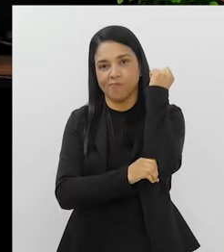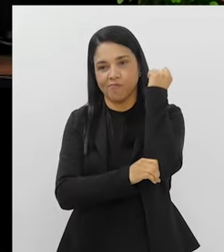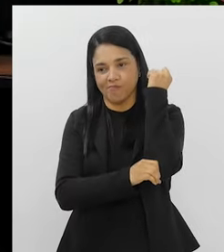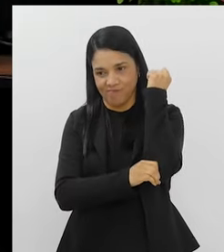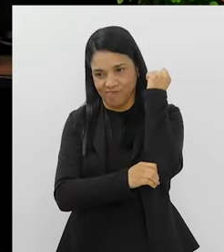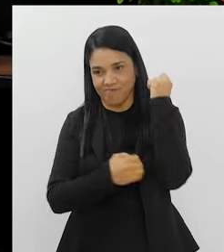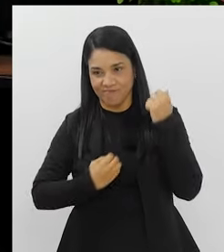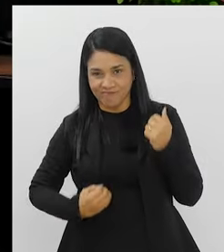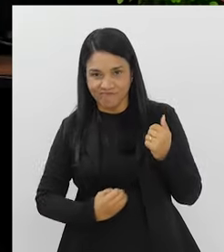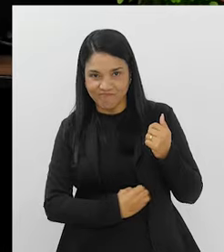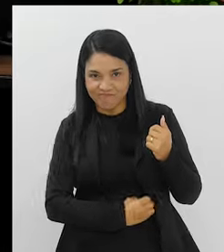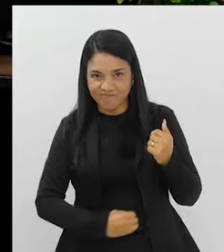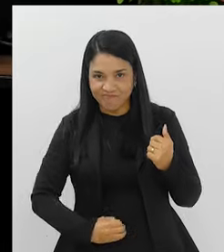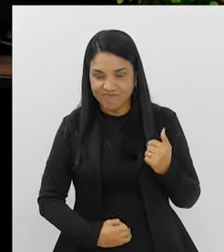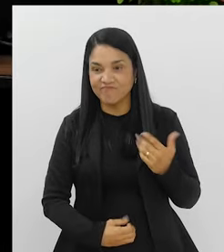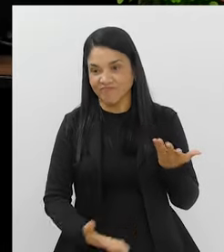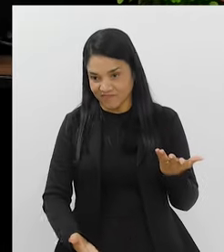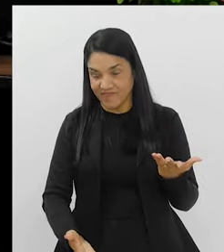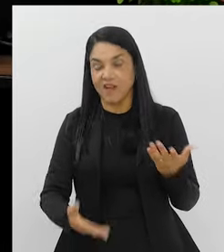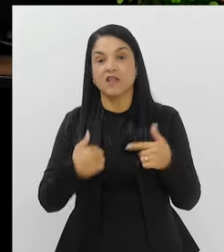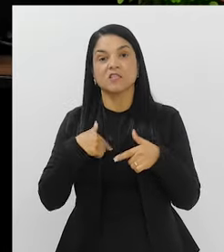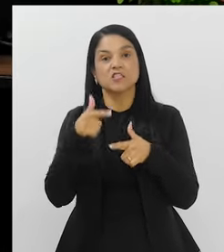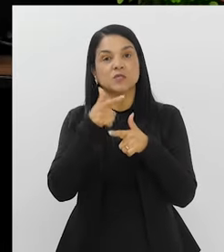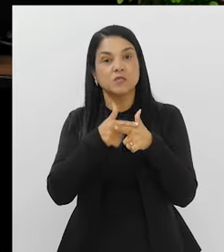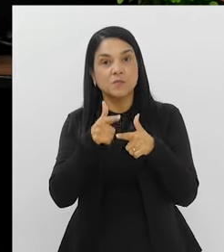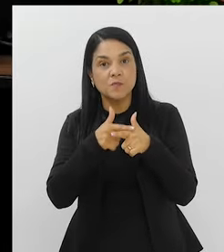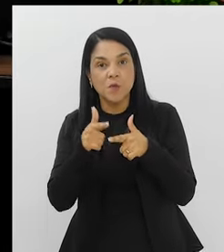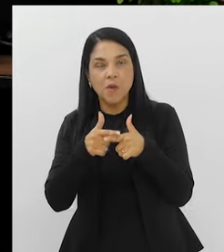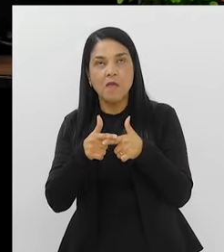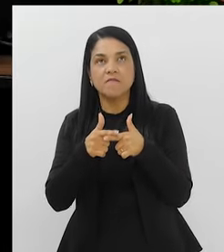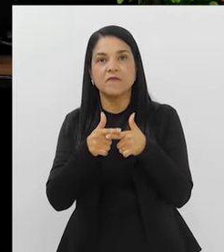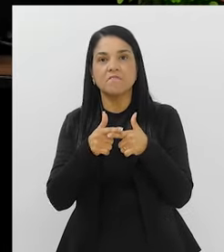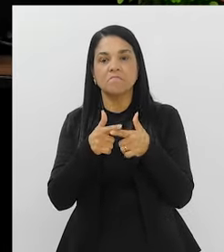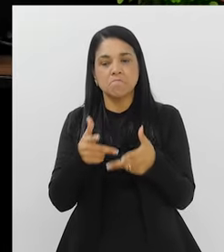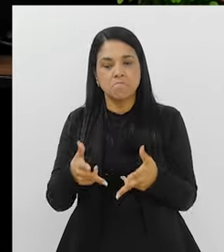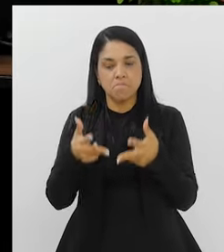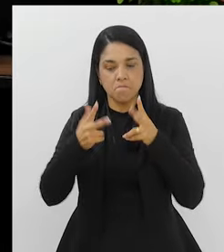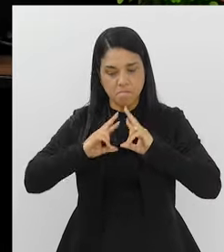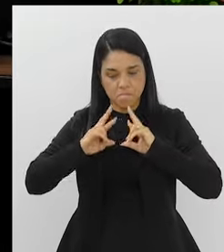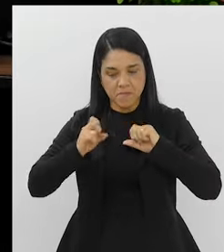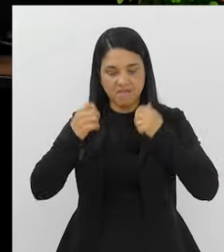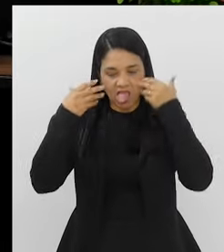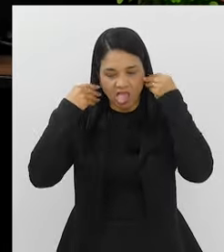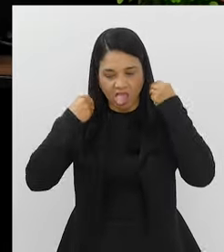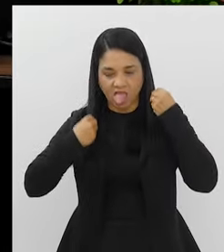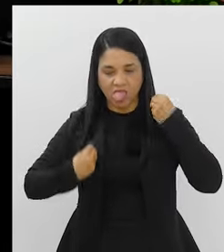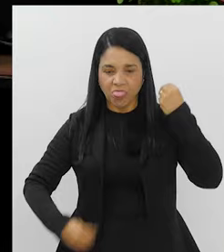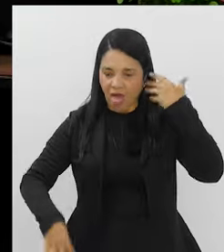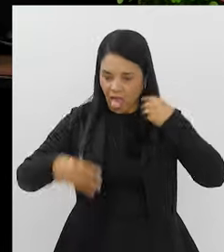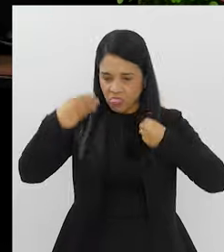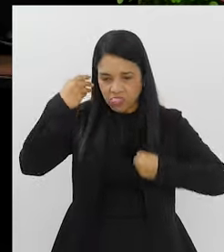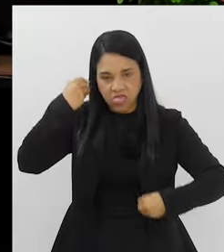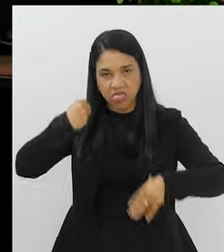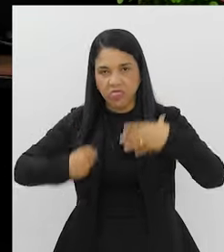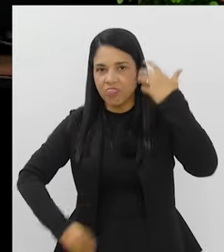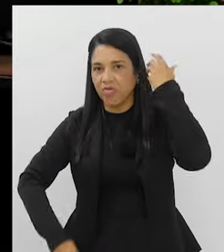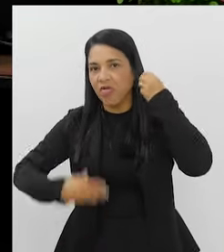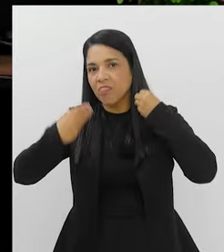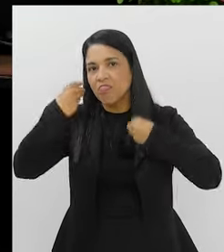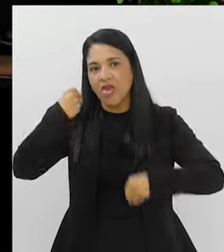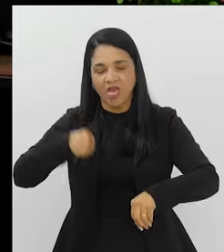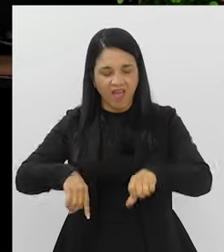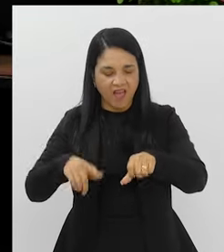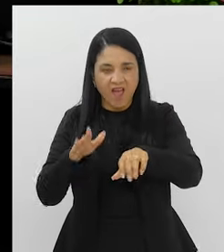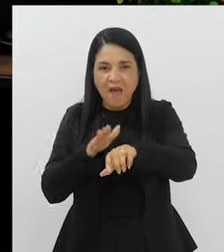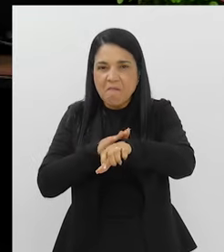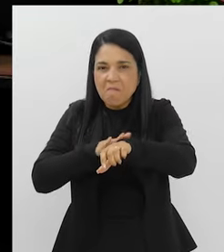vai conversando sobre essa questão emocional, a gente vai vendo uma queda de cabelo, uma pele que não consegue, está sempre com